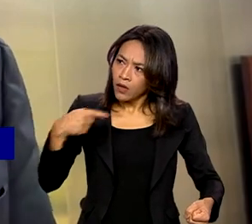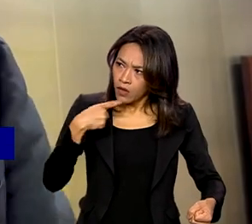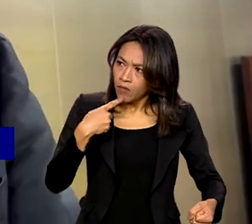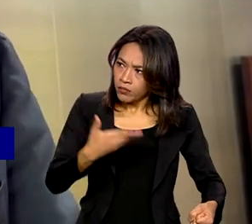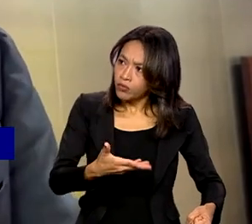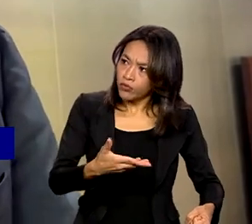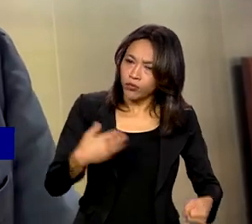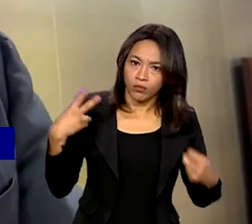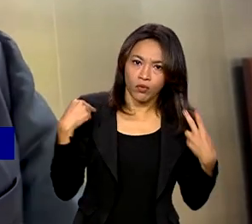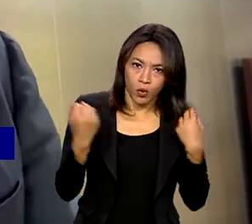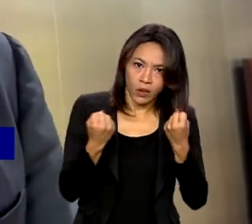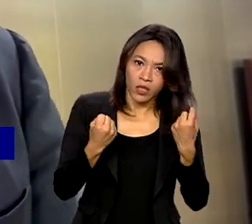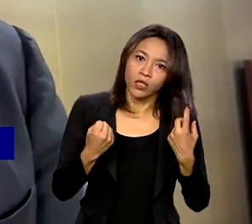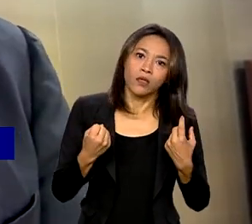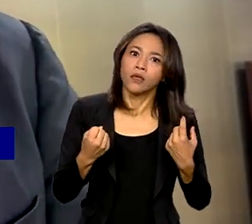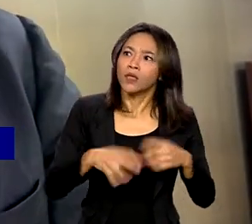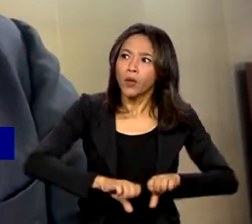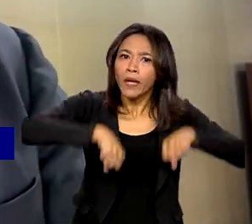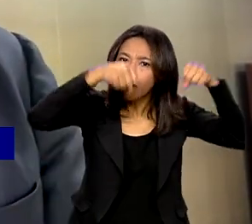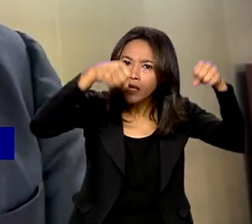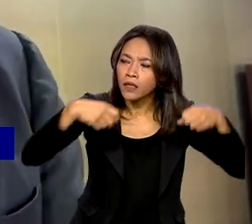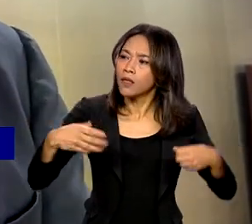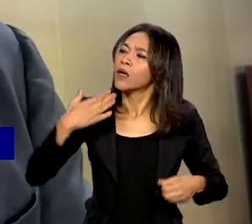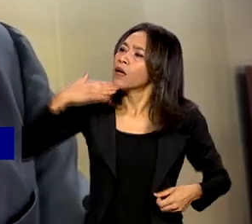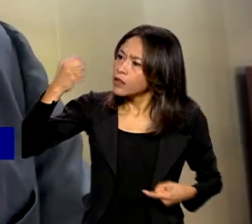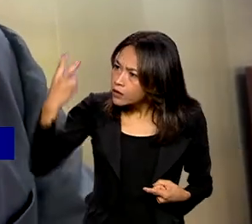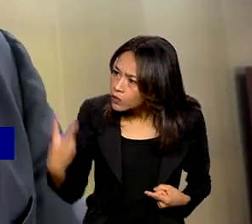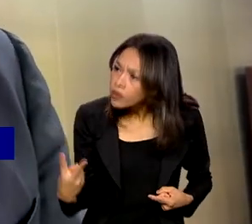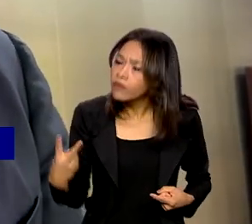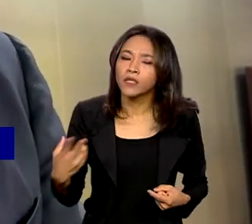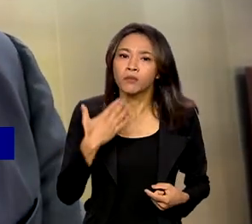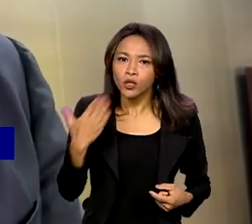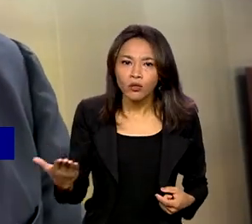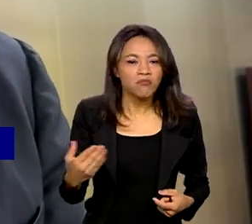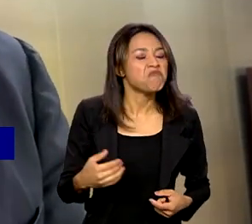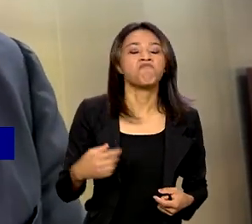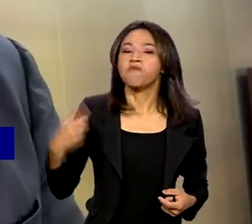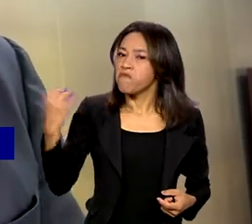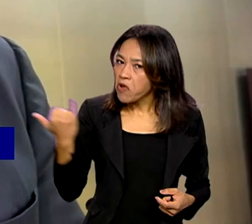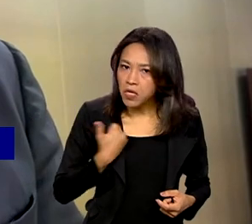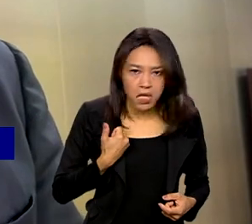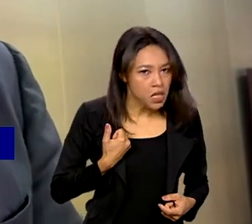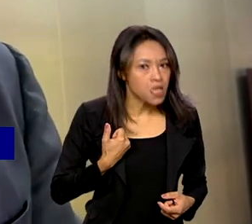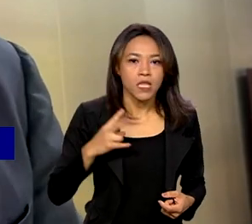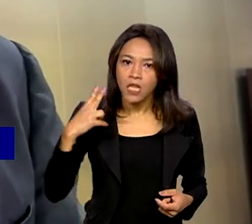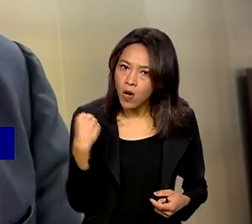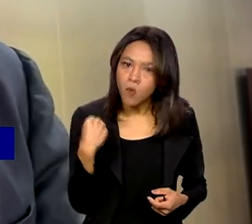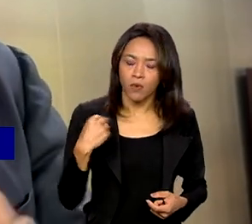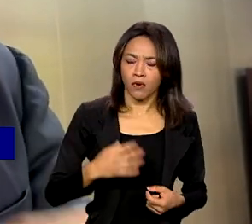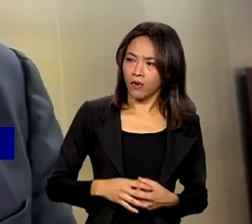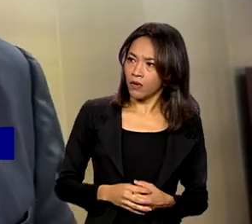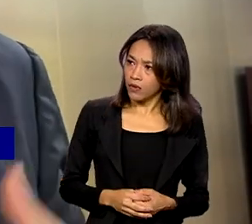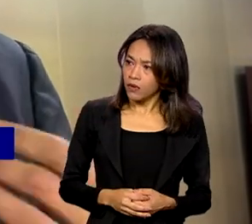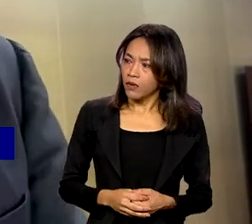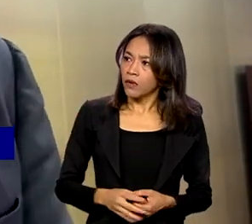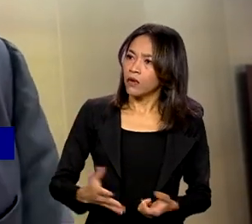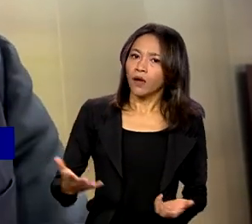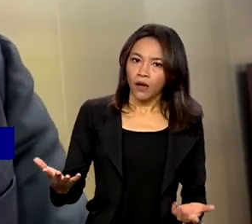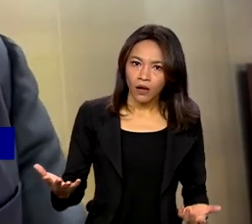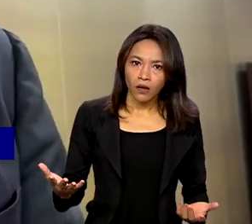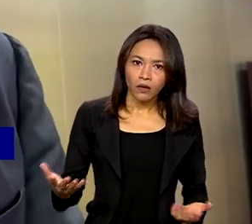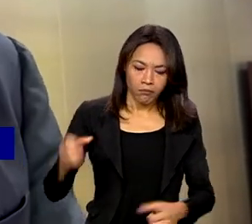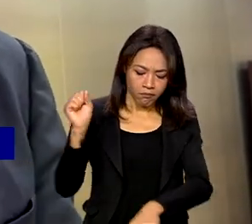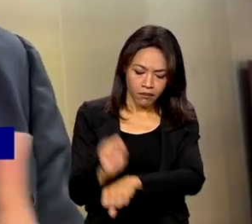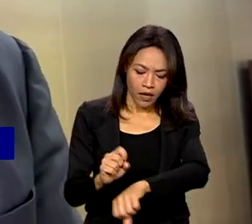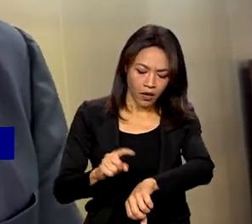vez para o motorista, ele falou que não ia abrir. Solicitei a segunda vez, ele falou que não ia abrir. Aí foi quando a gente teve que parar às